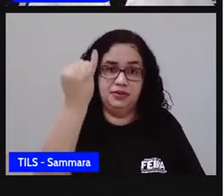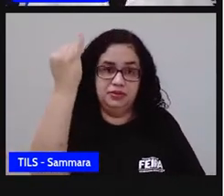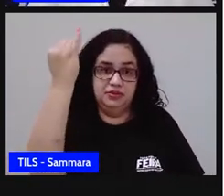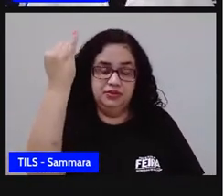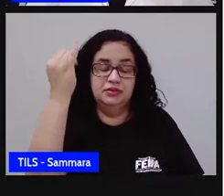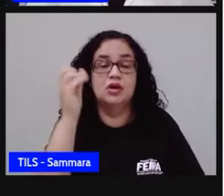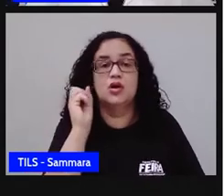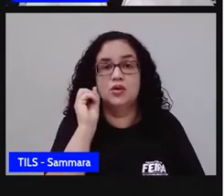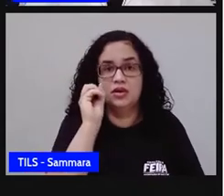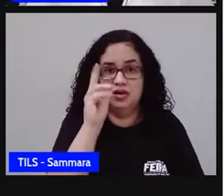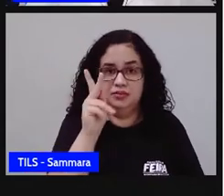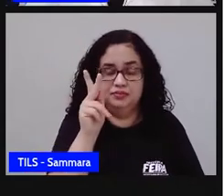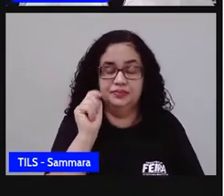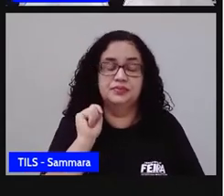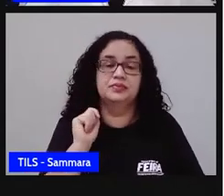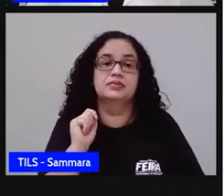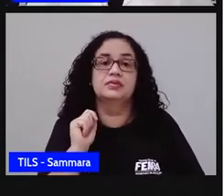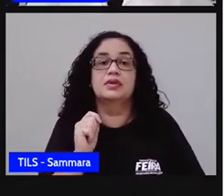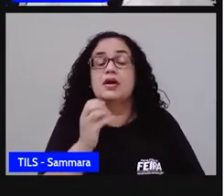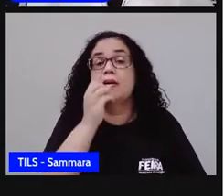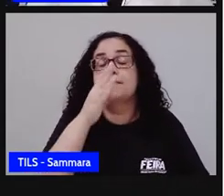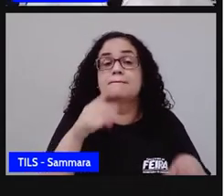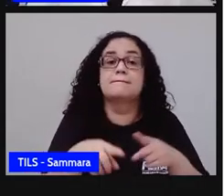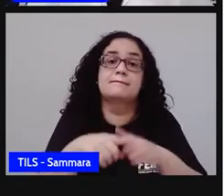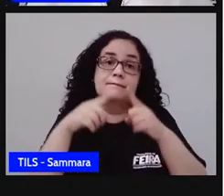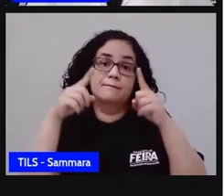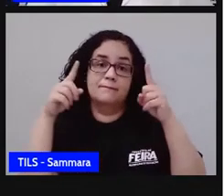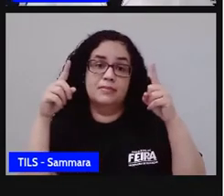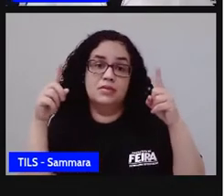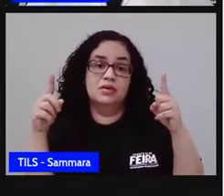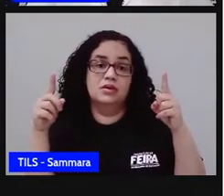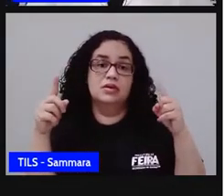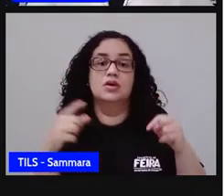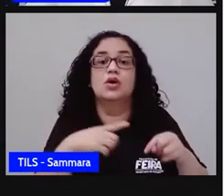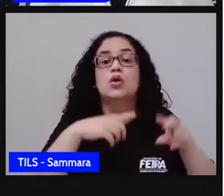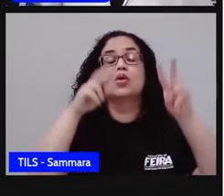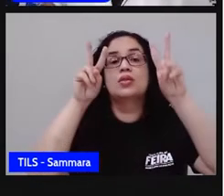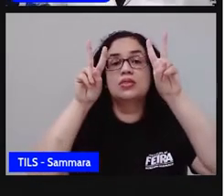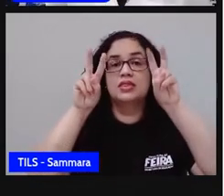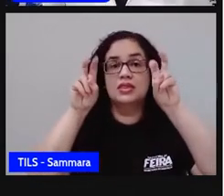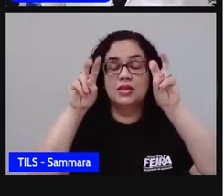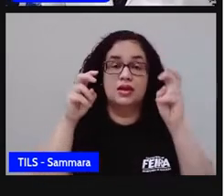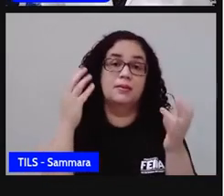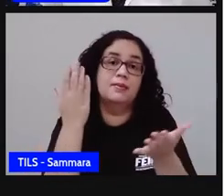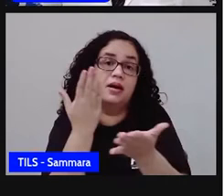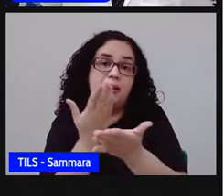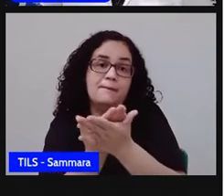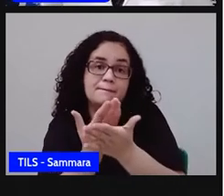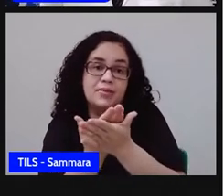Valeu? Bom, mas eu trago um tema para essa aula.